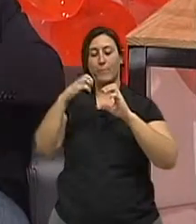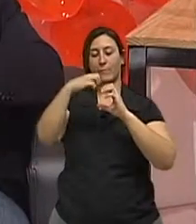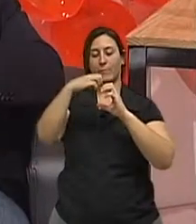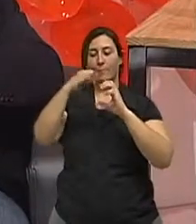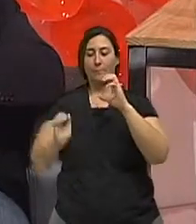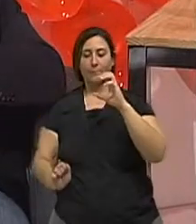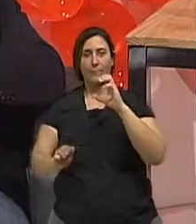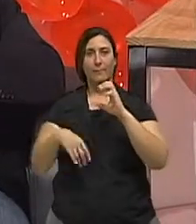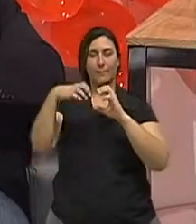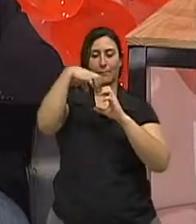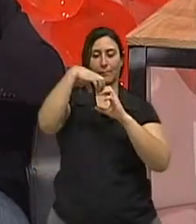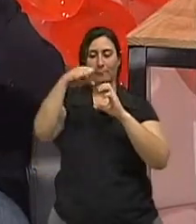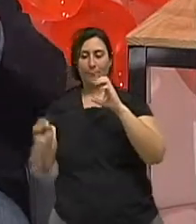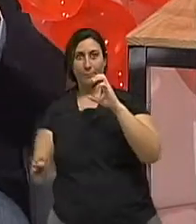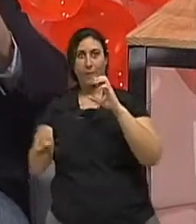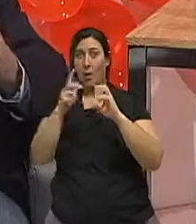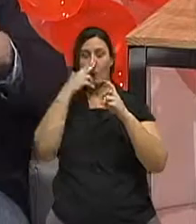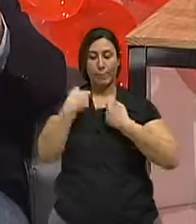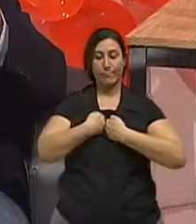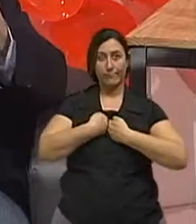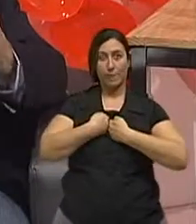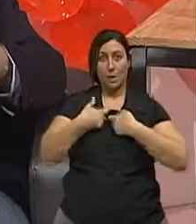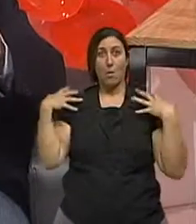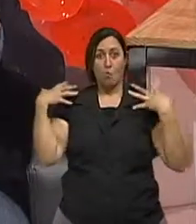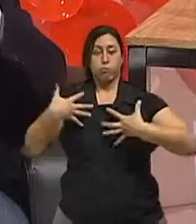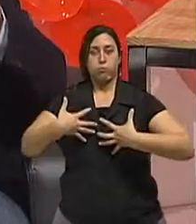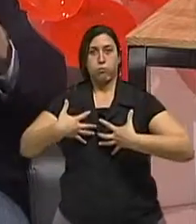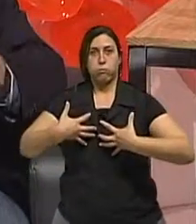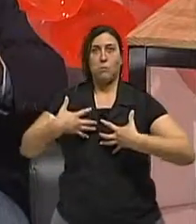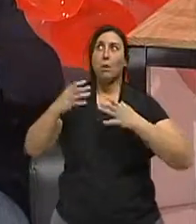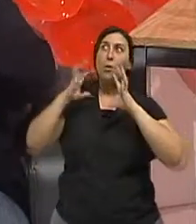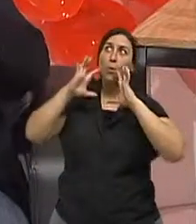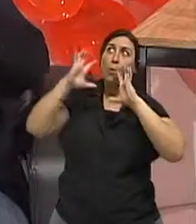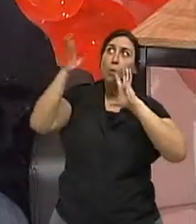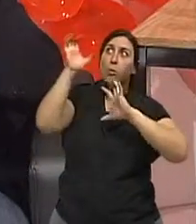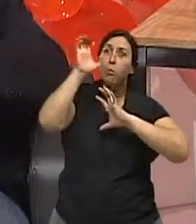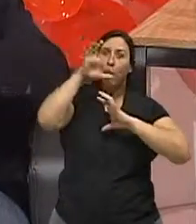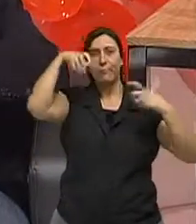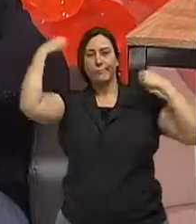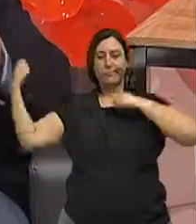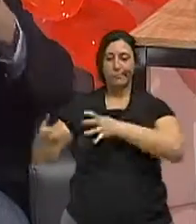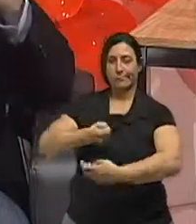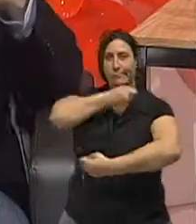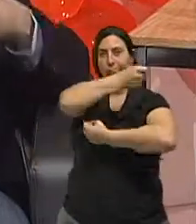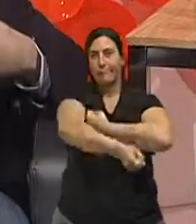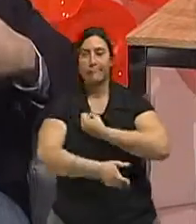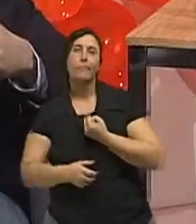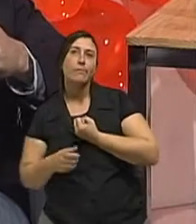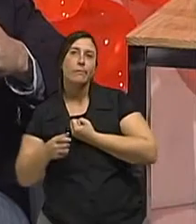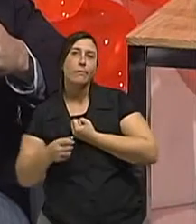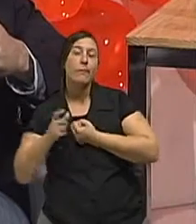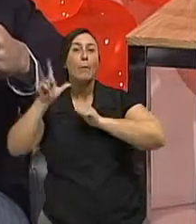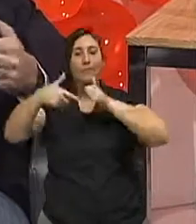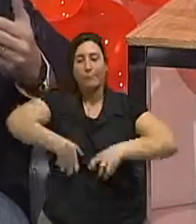agasalhe. Durante o dia em que vai aquecendo a temperatura, em torno do meio-dia até as três da tarde, fique um pouco